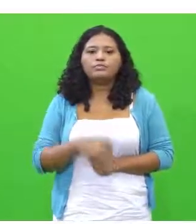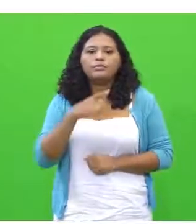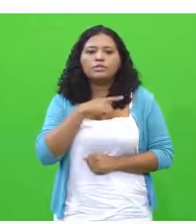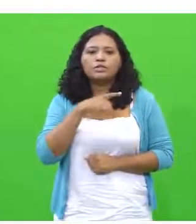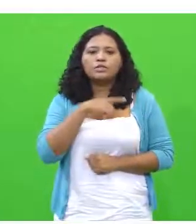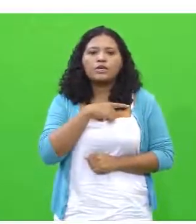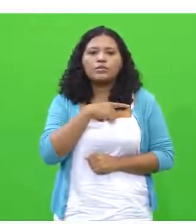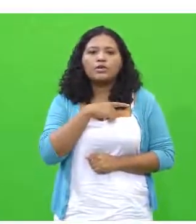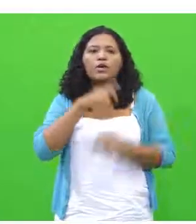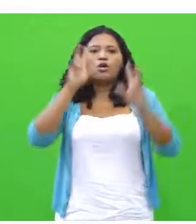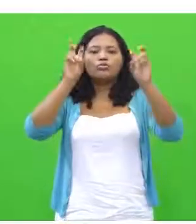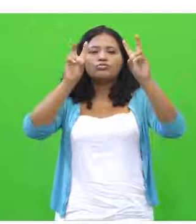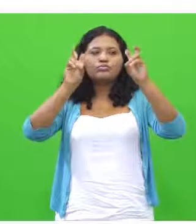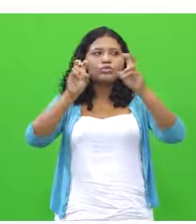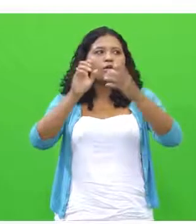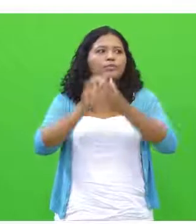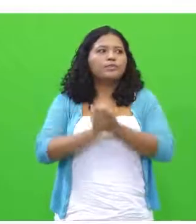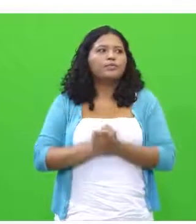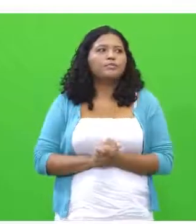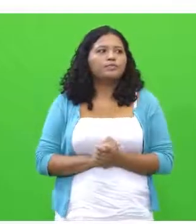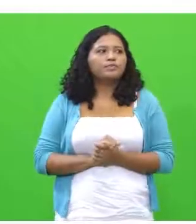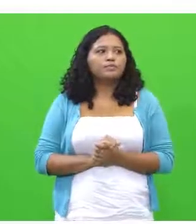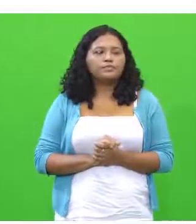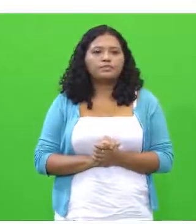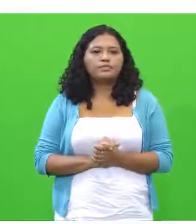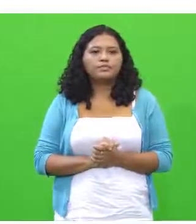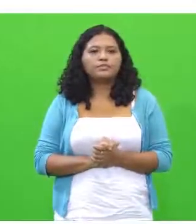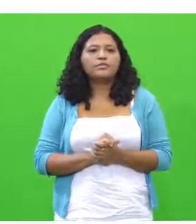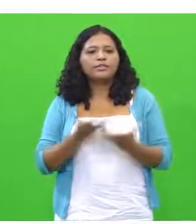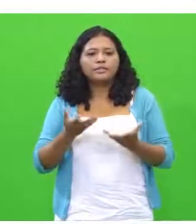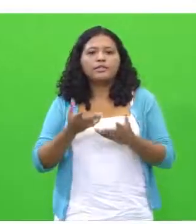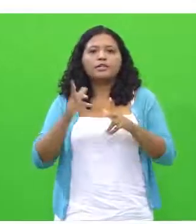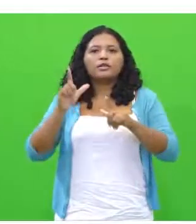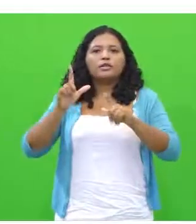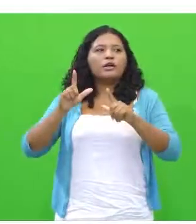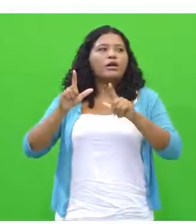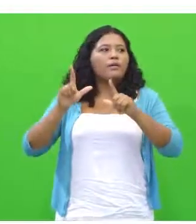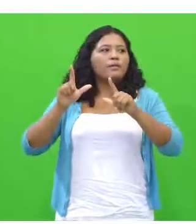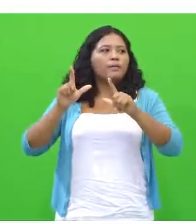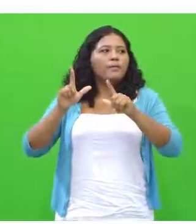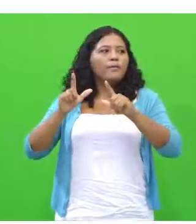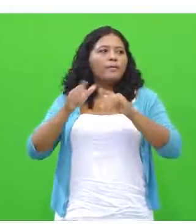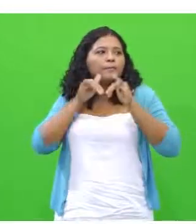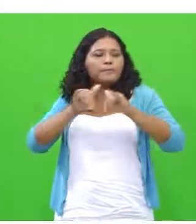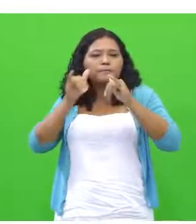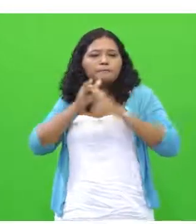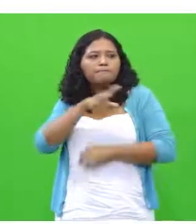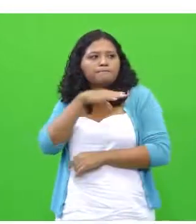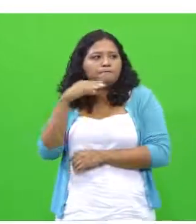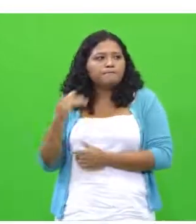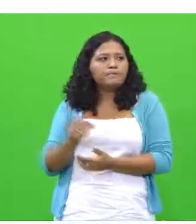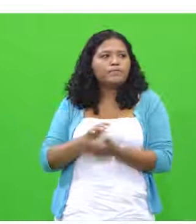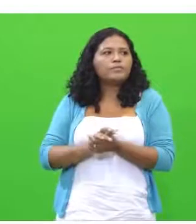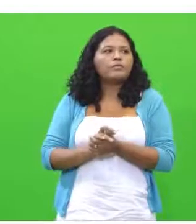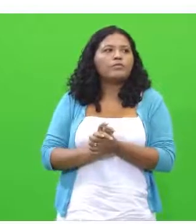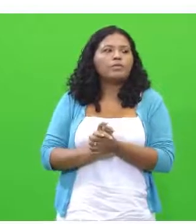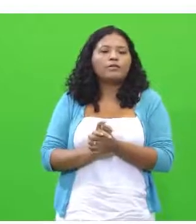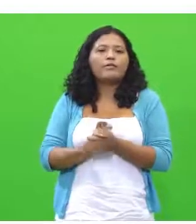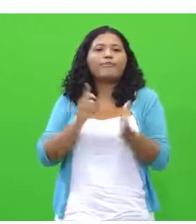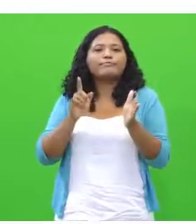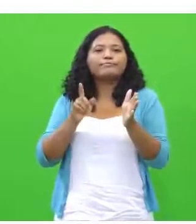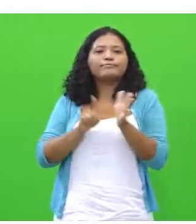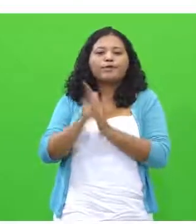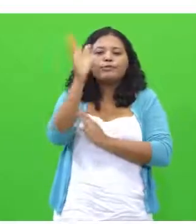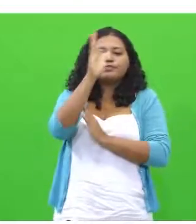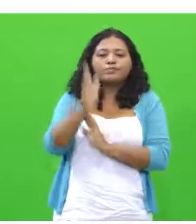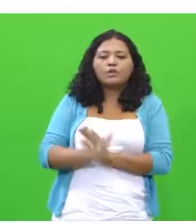aí a questão do tema. Voltamos ao tema que é a publicidade infantil. Na seguinte, nós vamos, nós trouxemos para